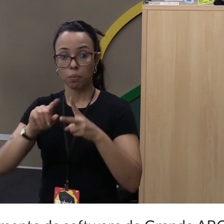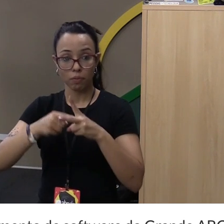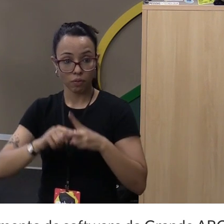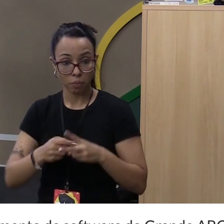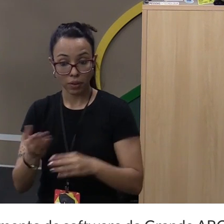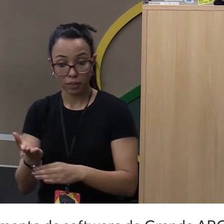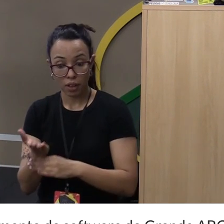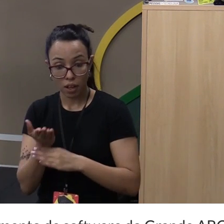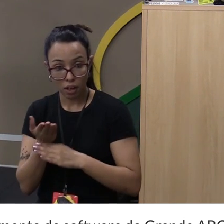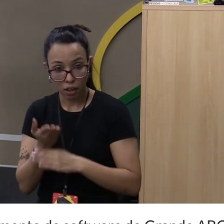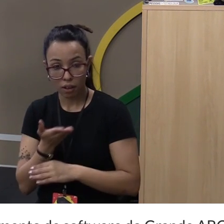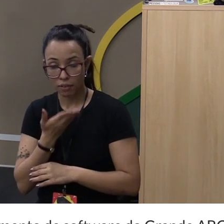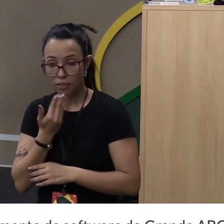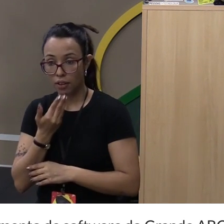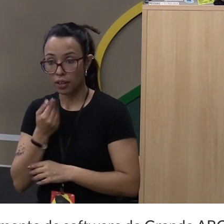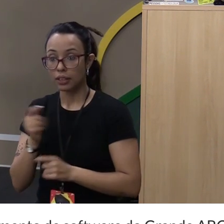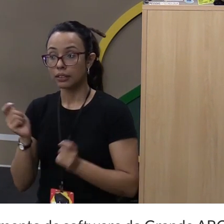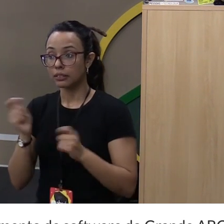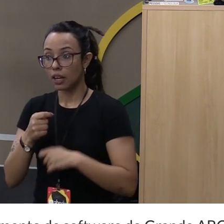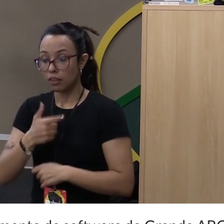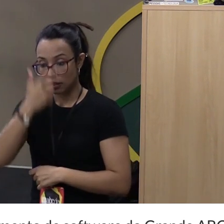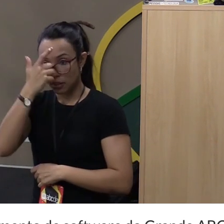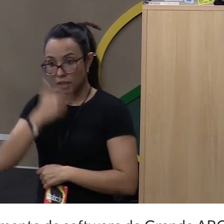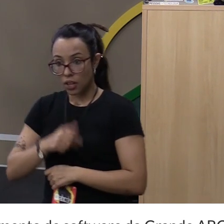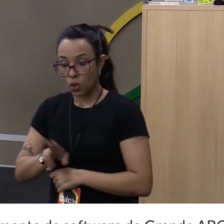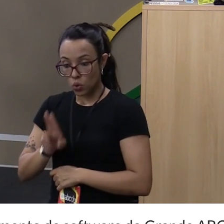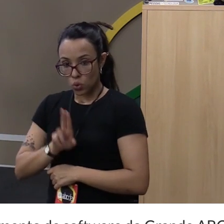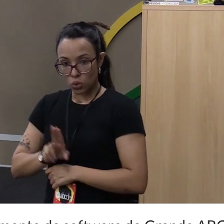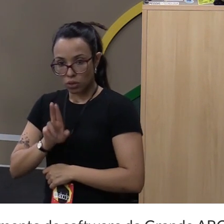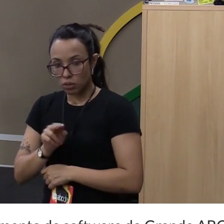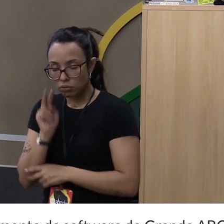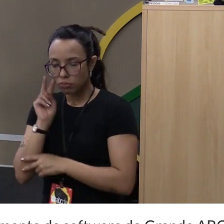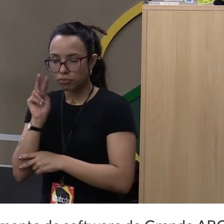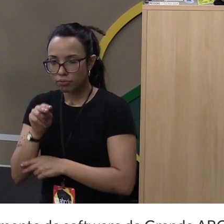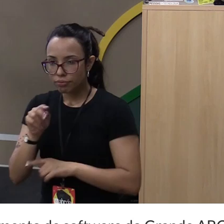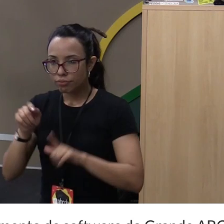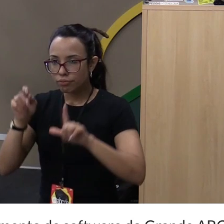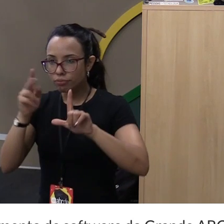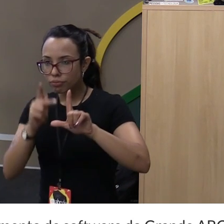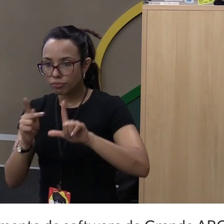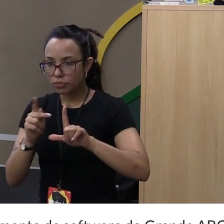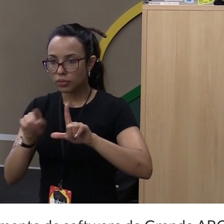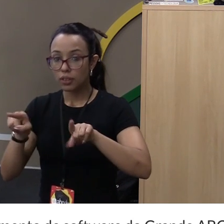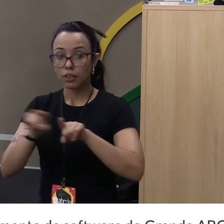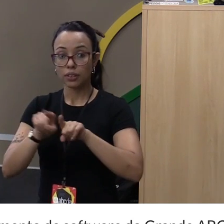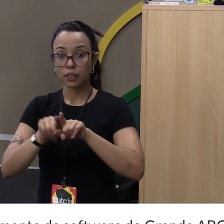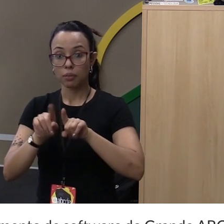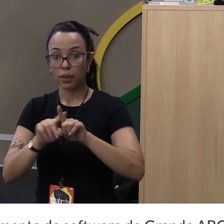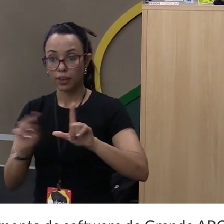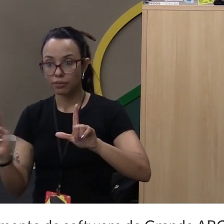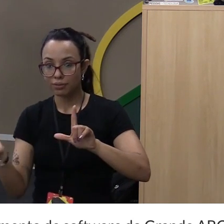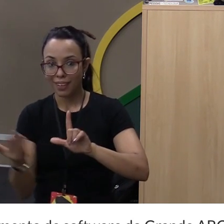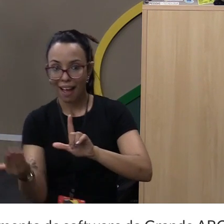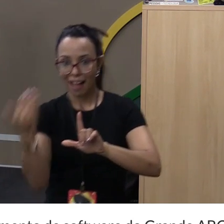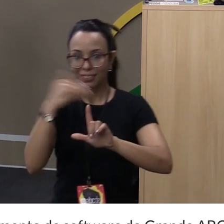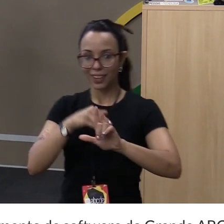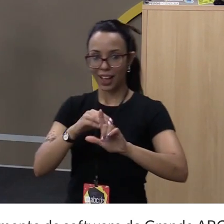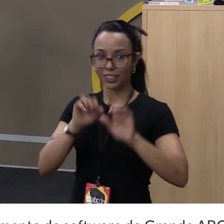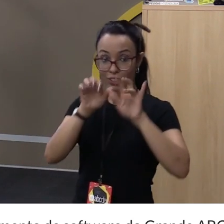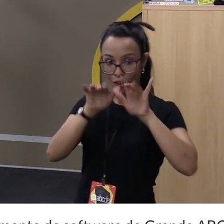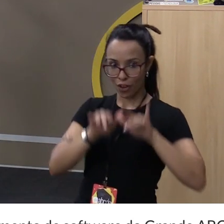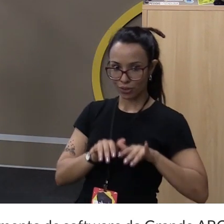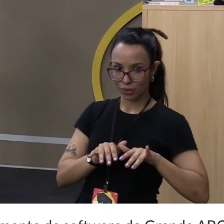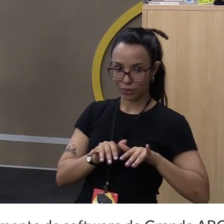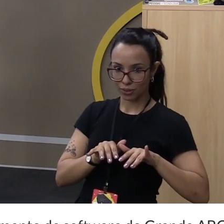navegar ela como usuário, mas você também tem que olhar o código fonte da página. Então, a gente tem aqui o